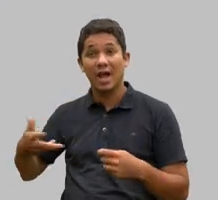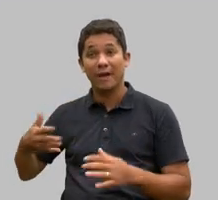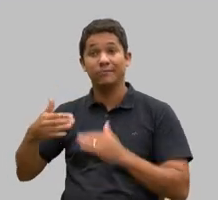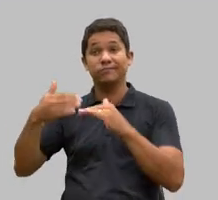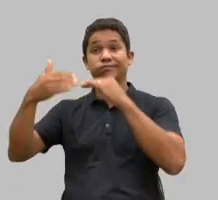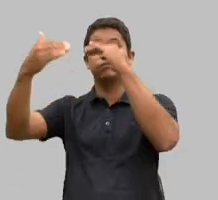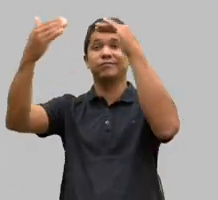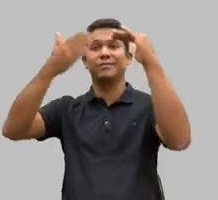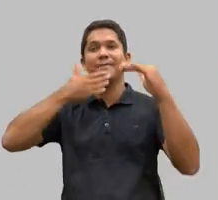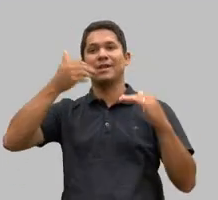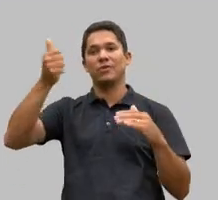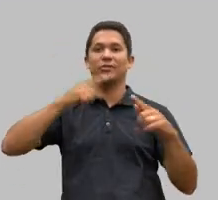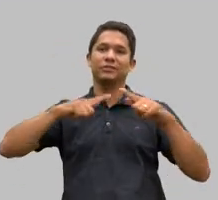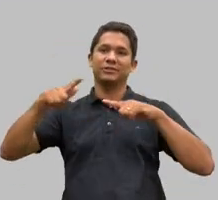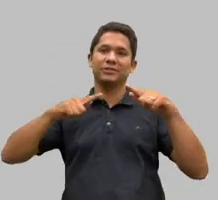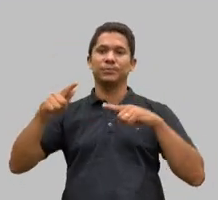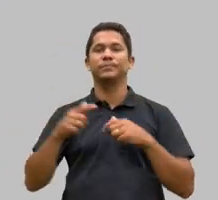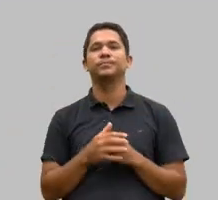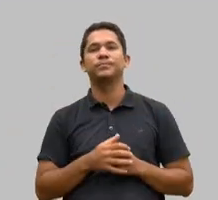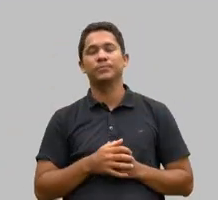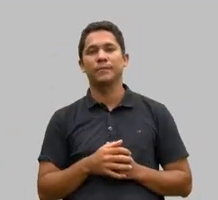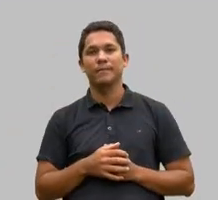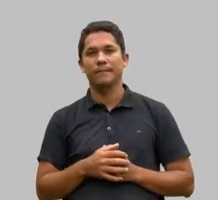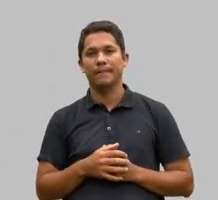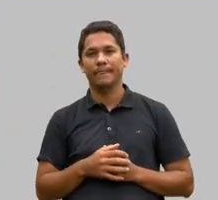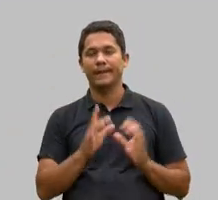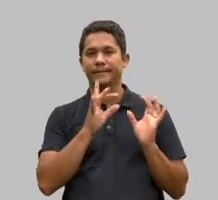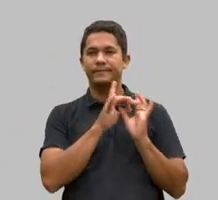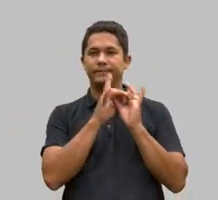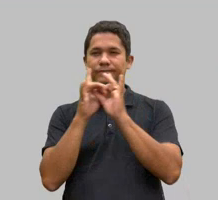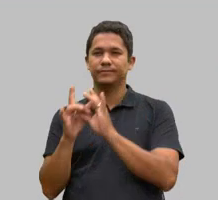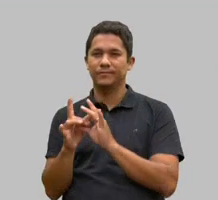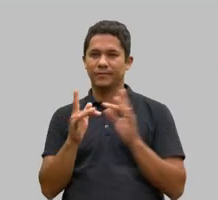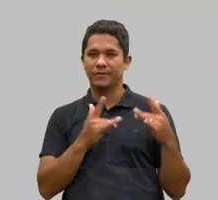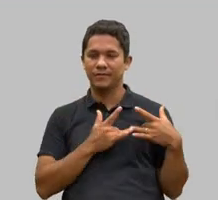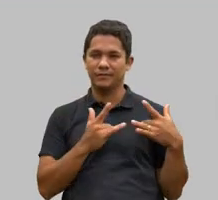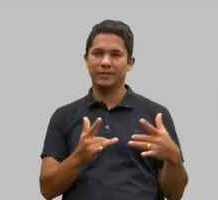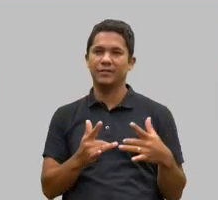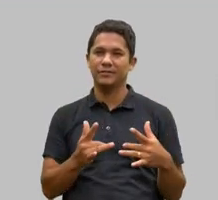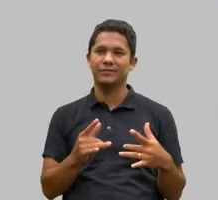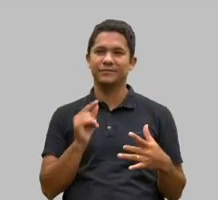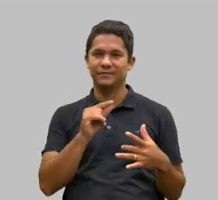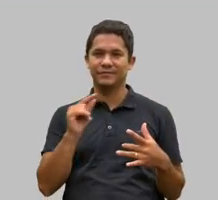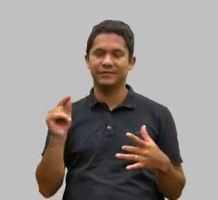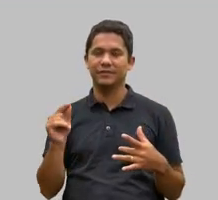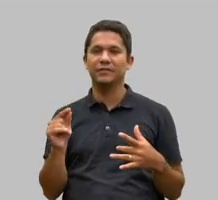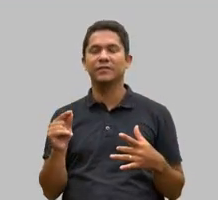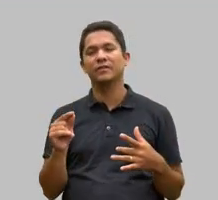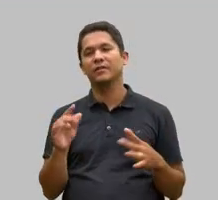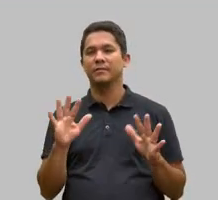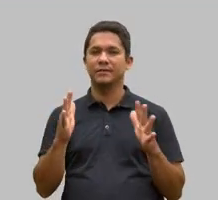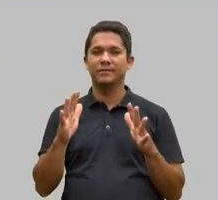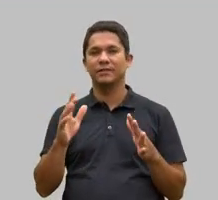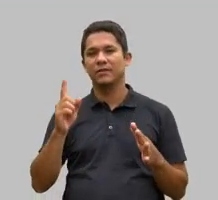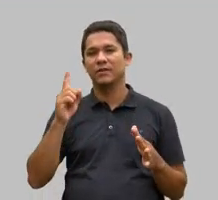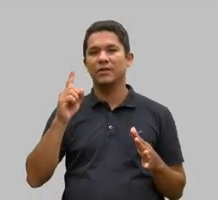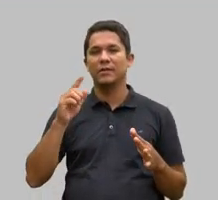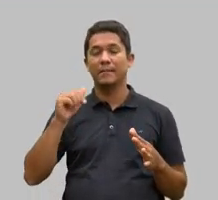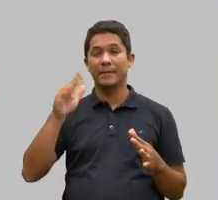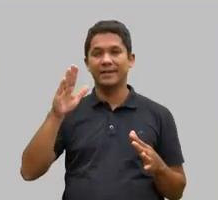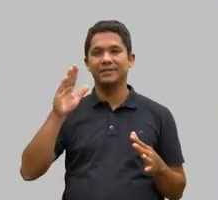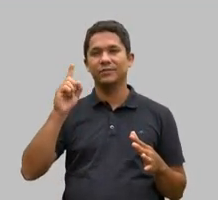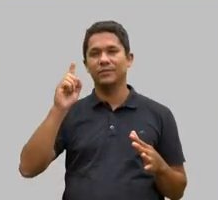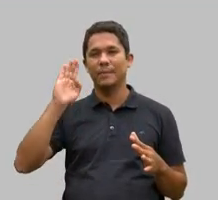e melhor gestão. O contexto global de voluntariado é que mais de um bilhão de pessoas exercitam esse trabalho,